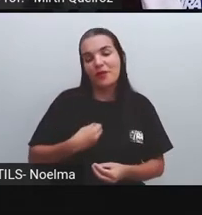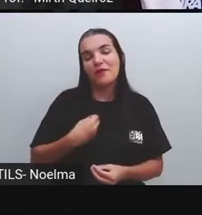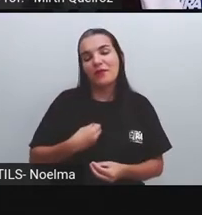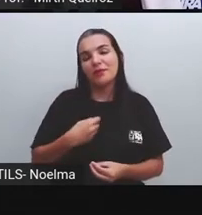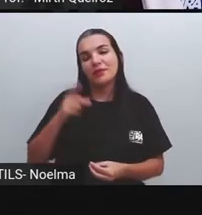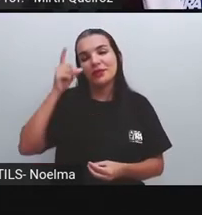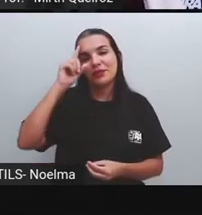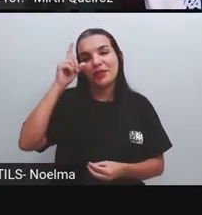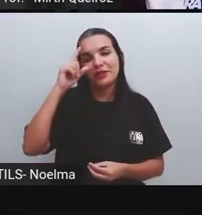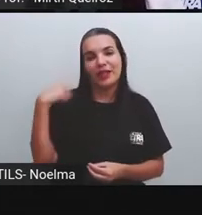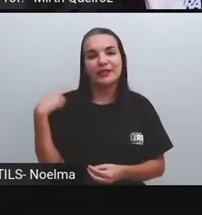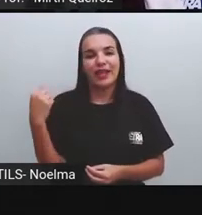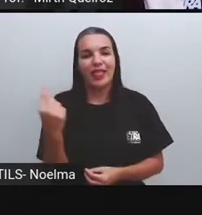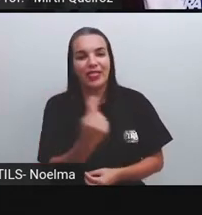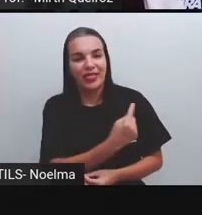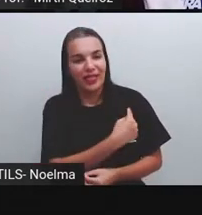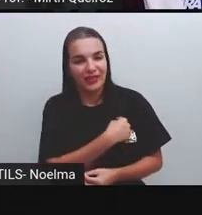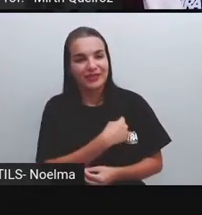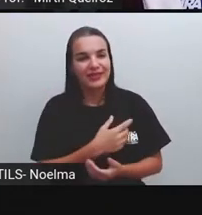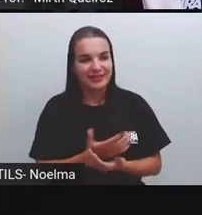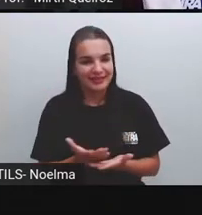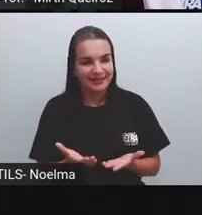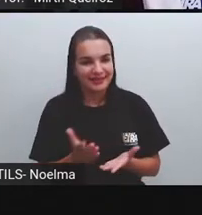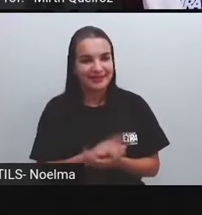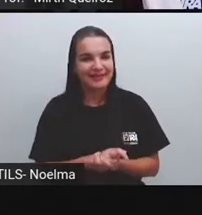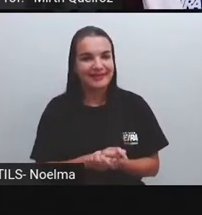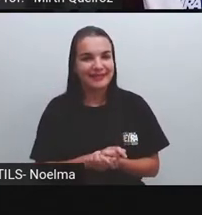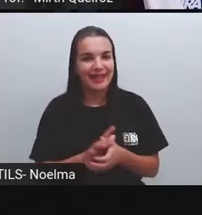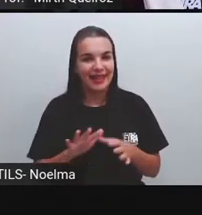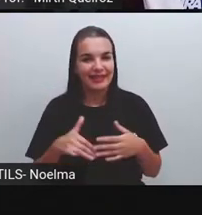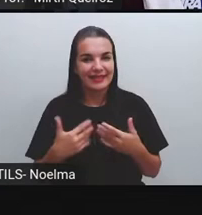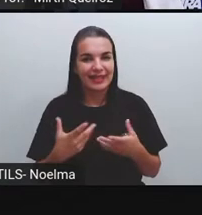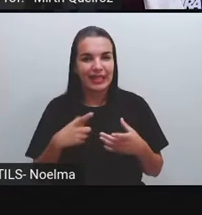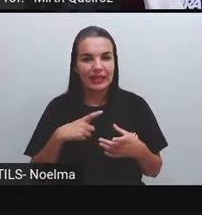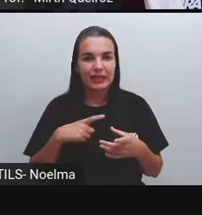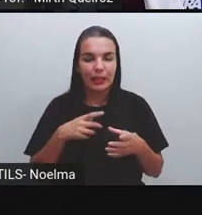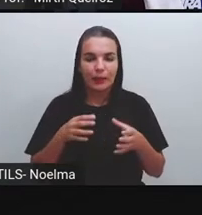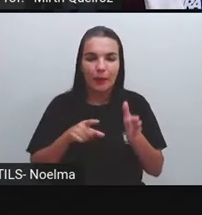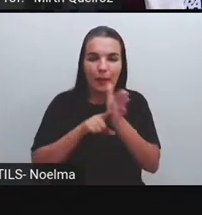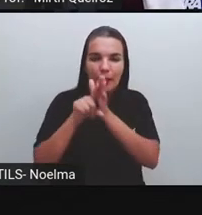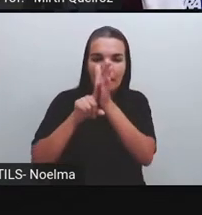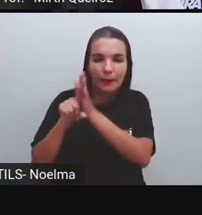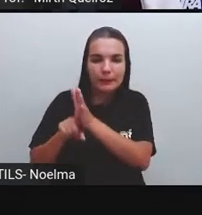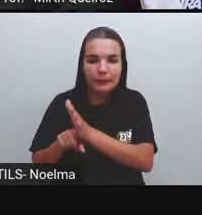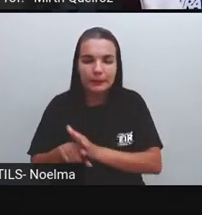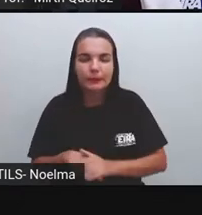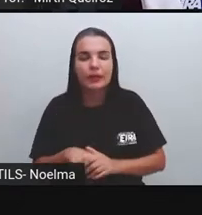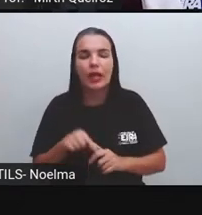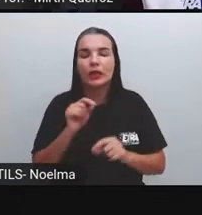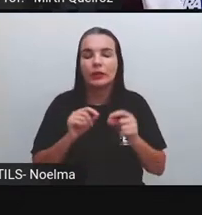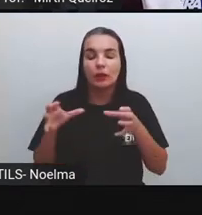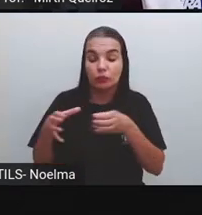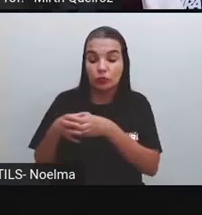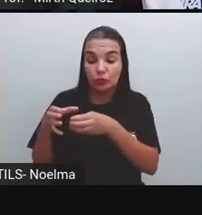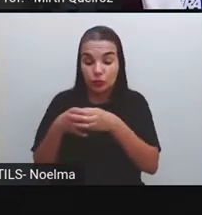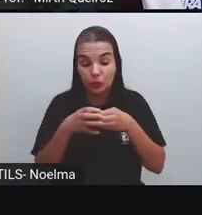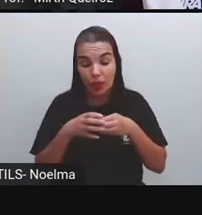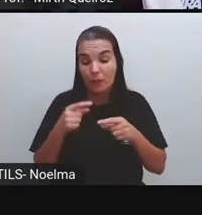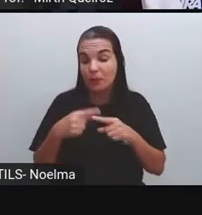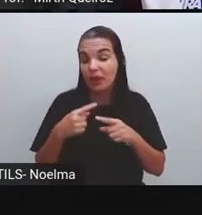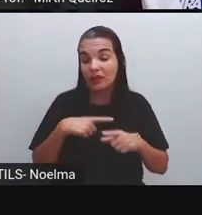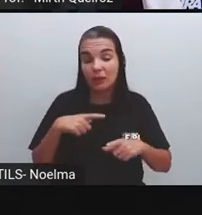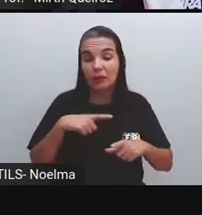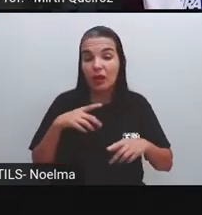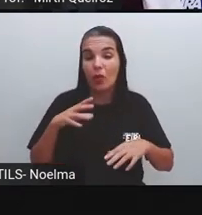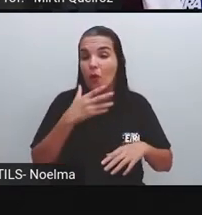pode ser natural ou paisagem cultural. O conjunto de paisagens são analisados ali, até mesmo com a questão dos comportamentos